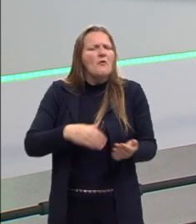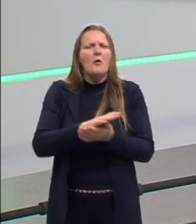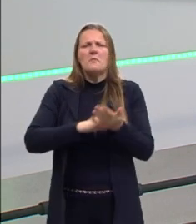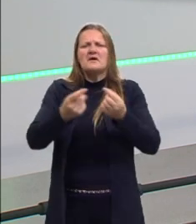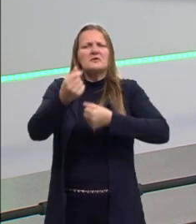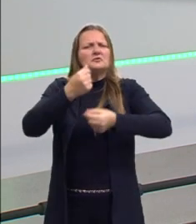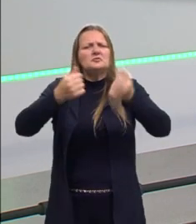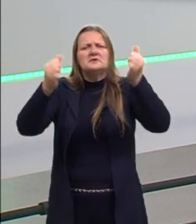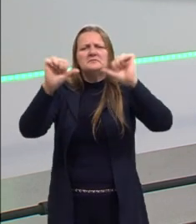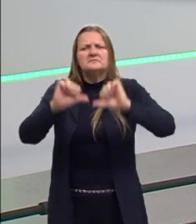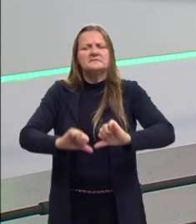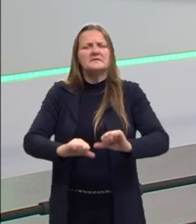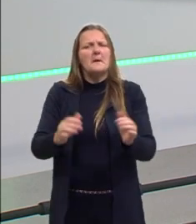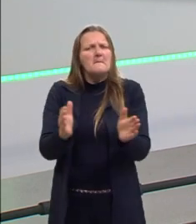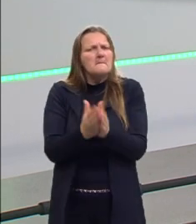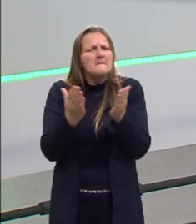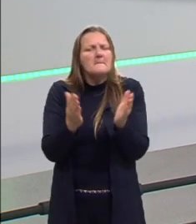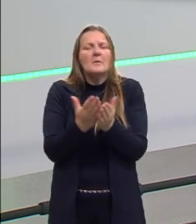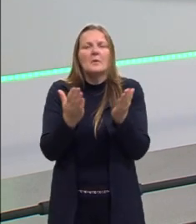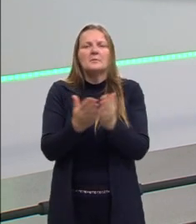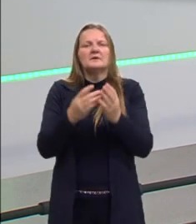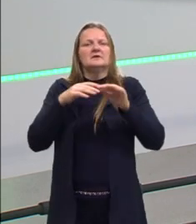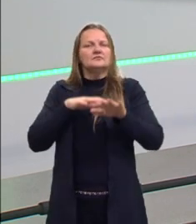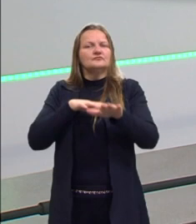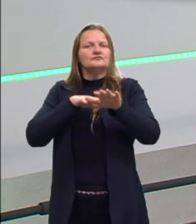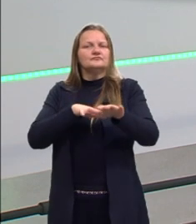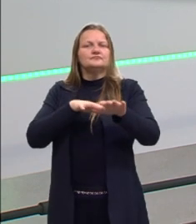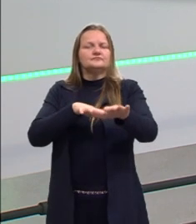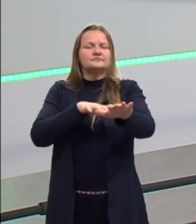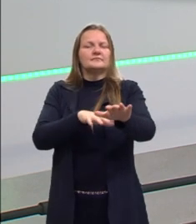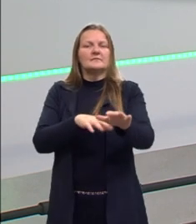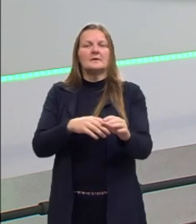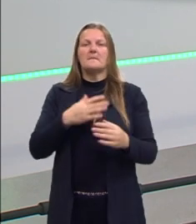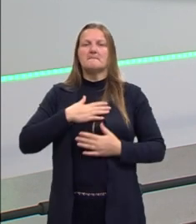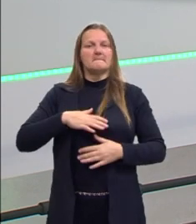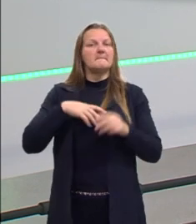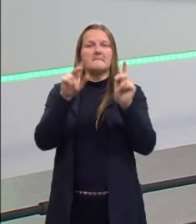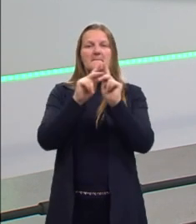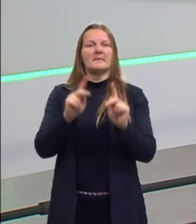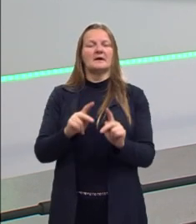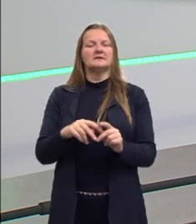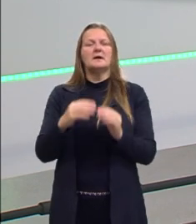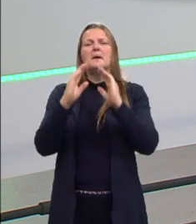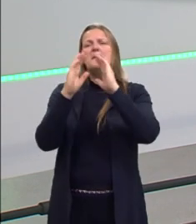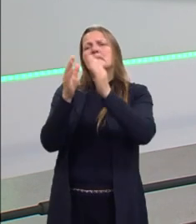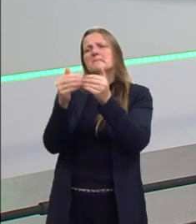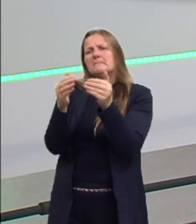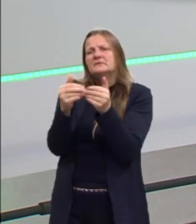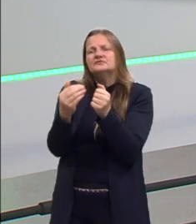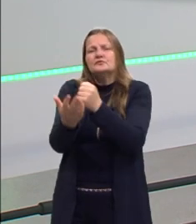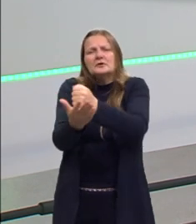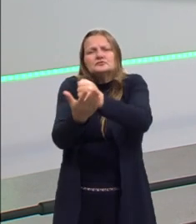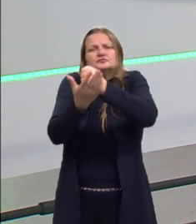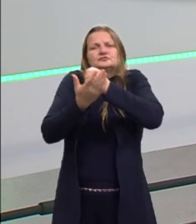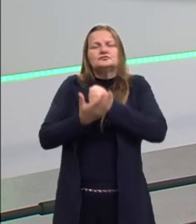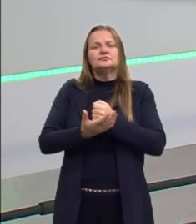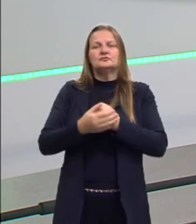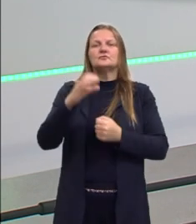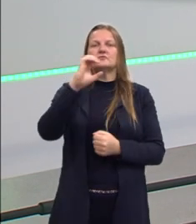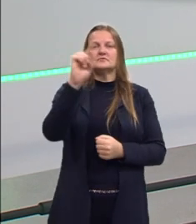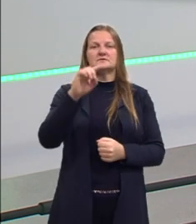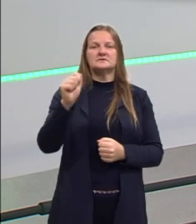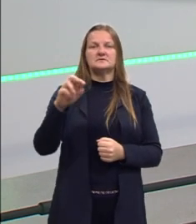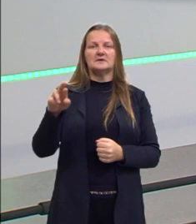péssima, eles estavam pobres. Então, eles marcharam pacificamente para pedir proteção, para pedir ajuda ao Kizar.